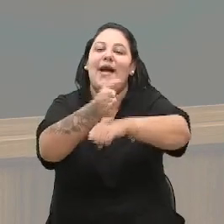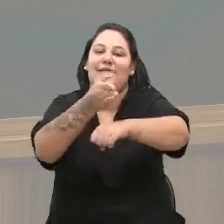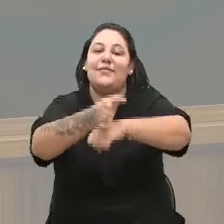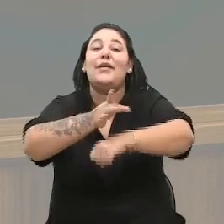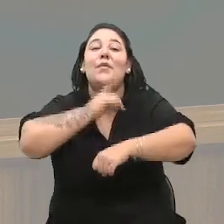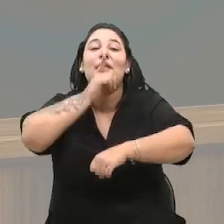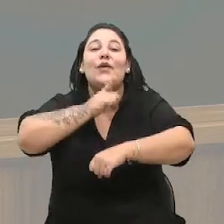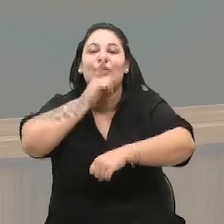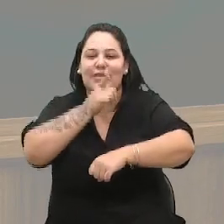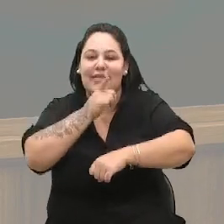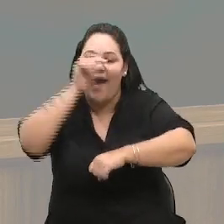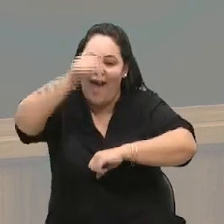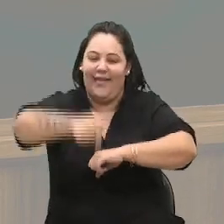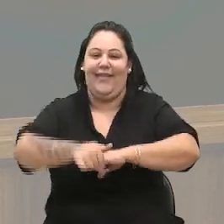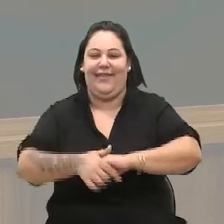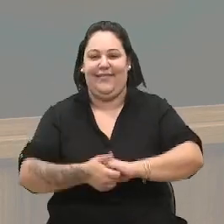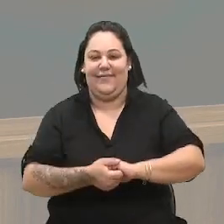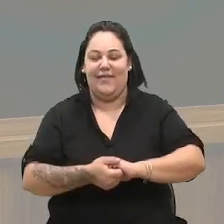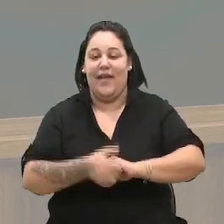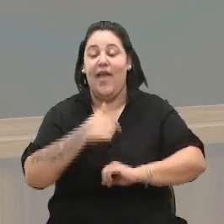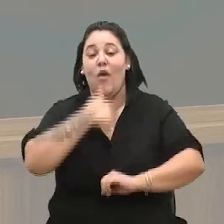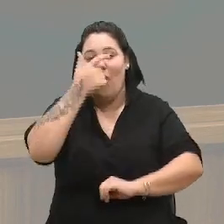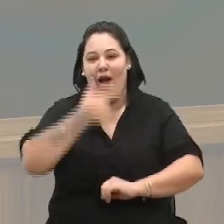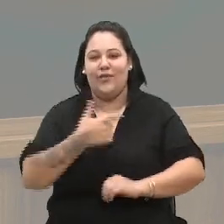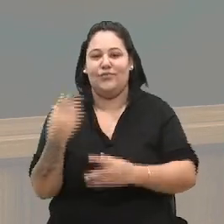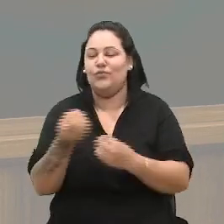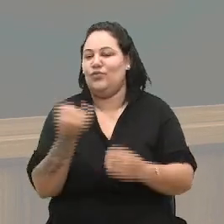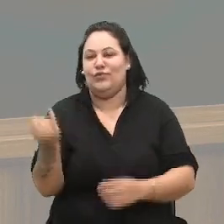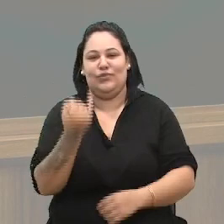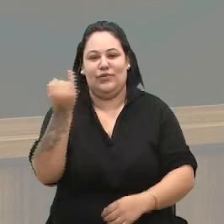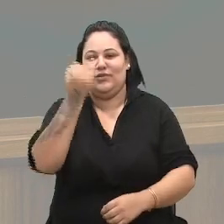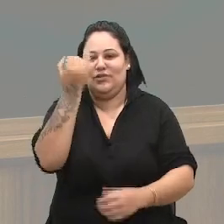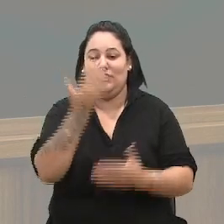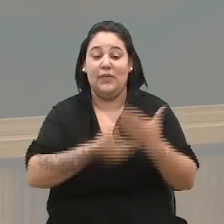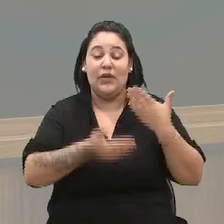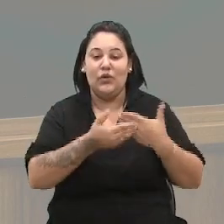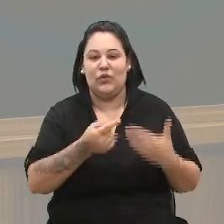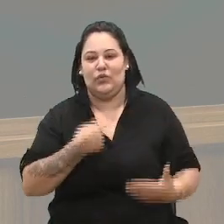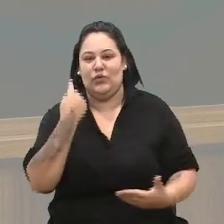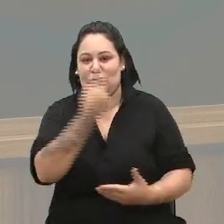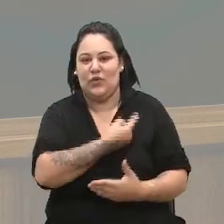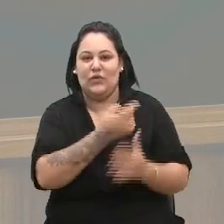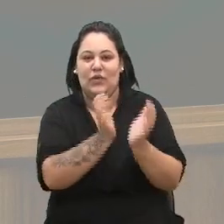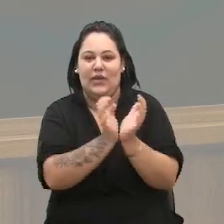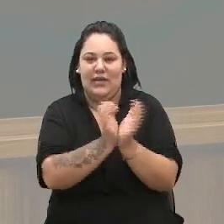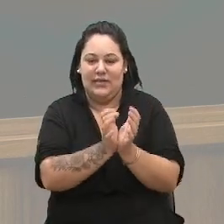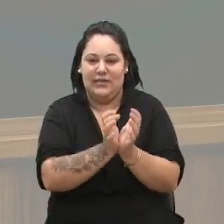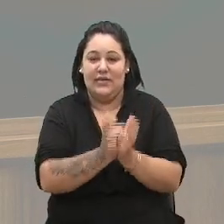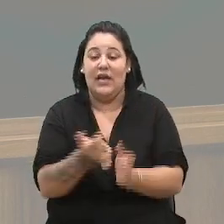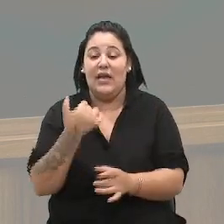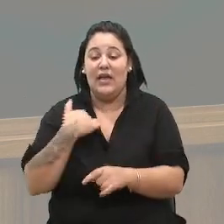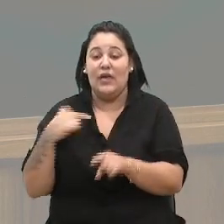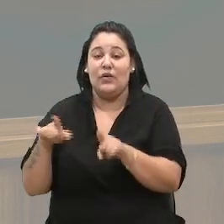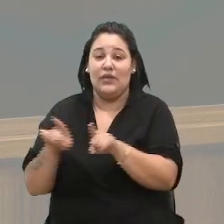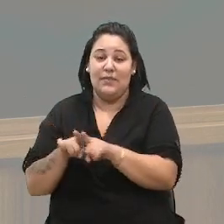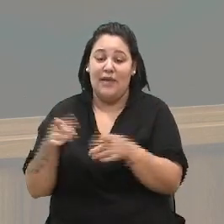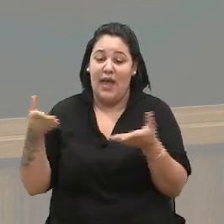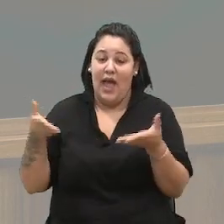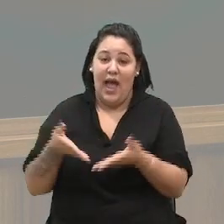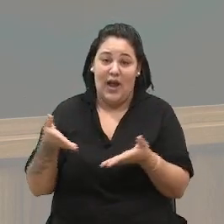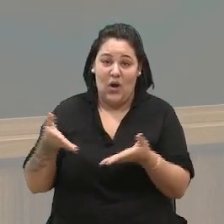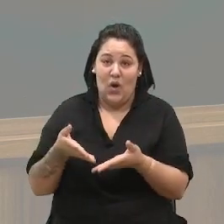aqui, eu acho que foi muito importante para todos, para todas nós, né, eu também agora estou de